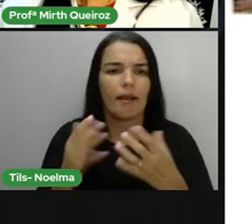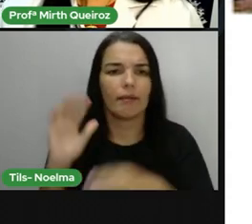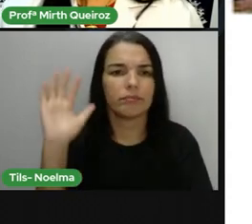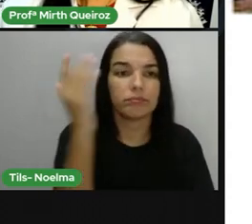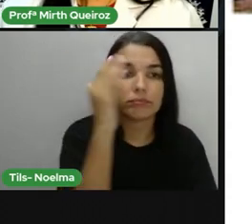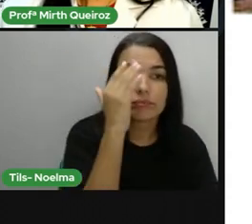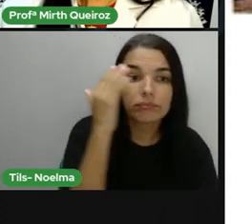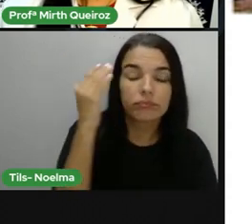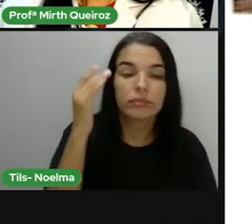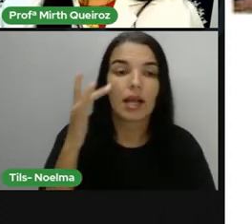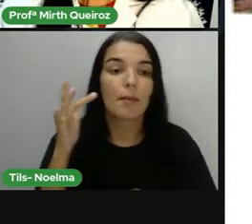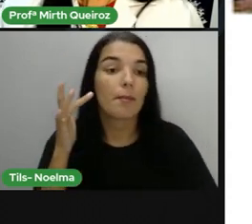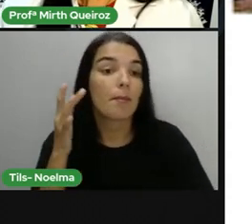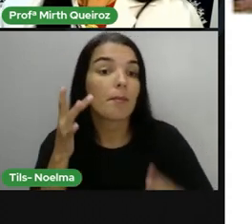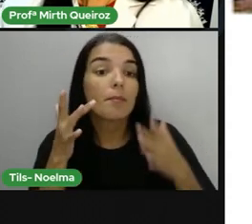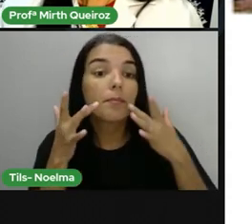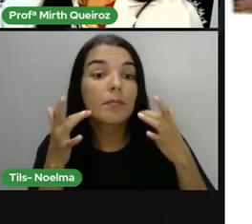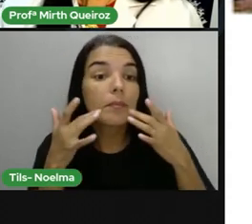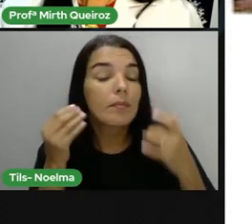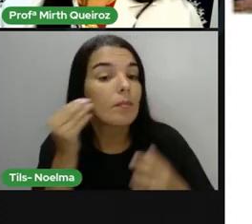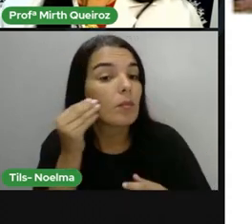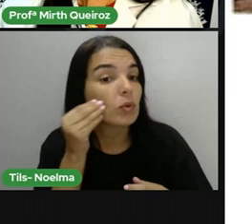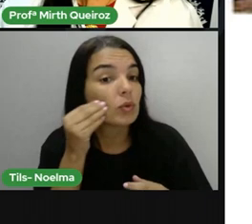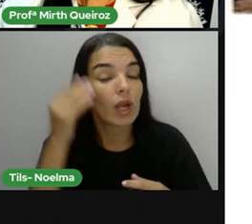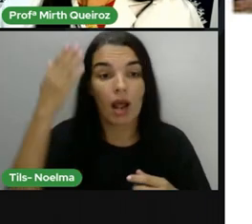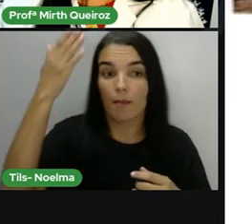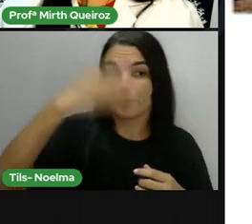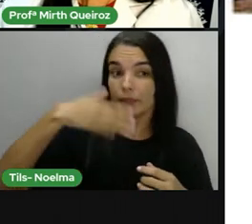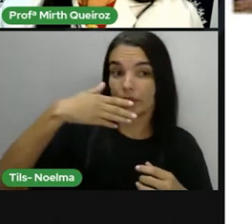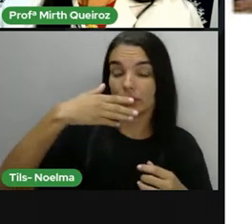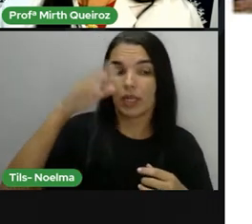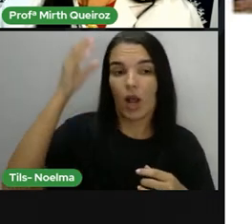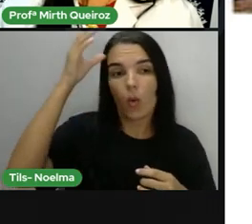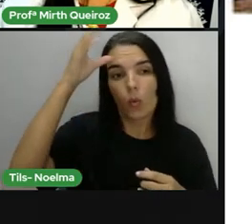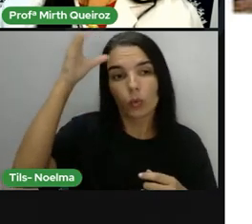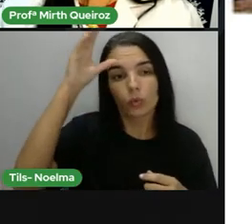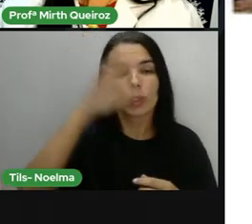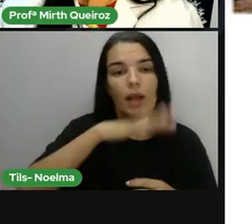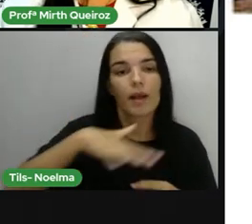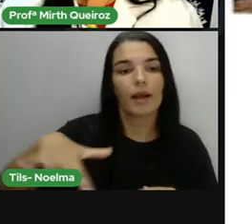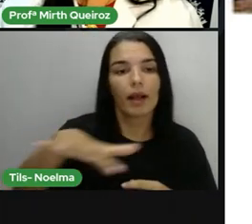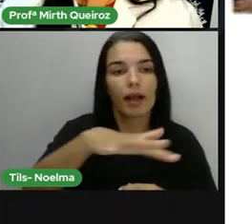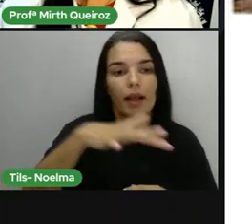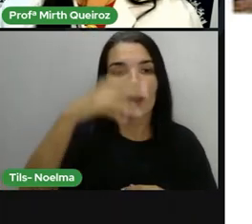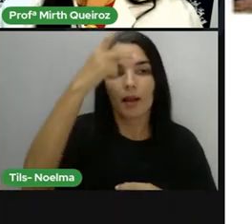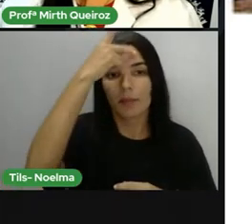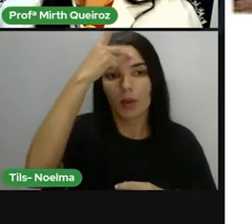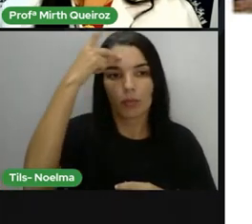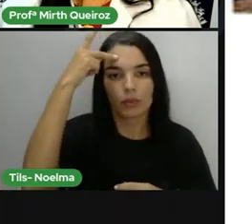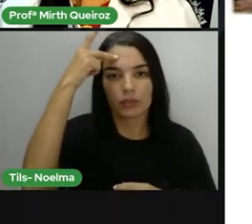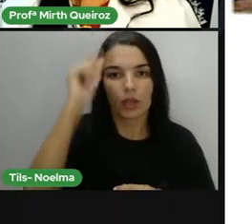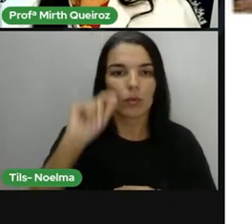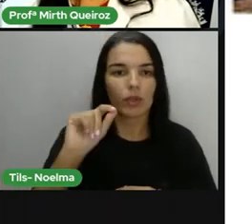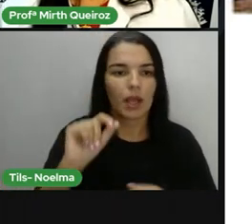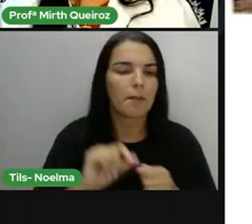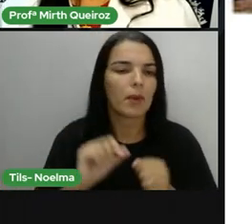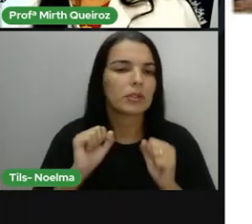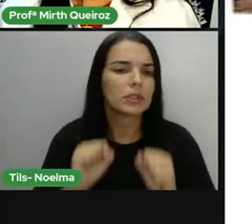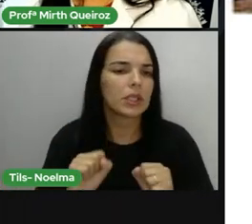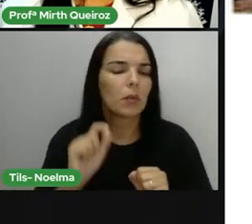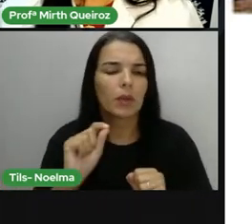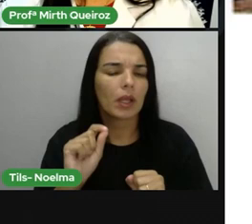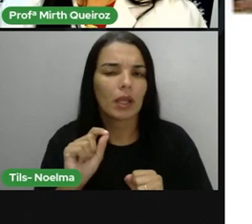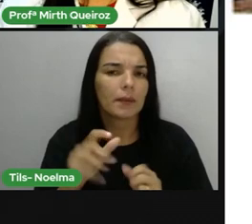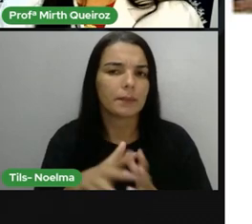Representando a cultura e história de sua população. Os bens de natureza material podem ser móveis, né?